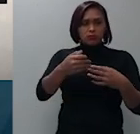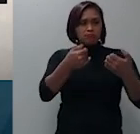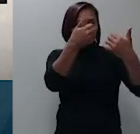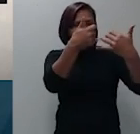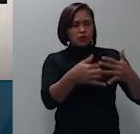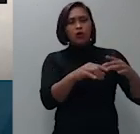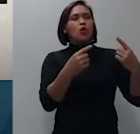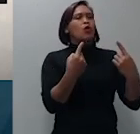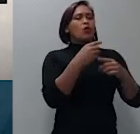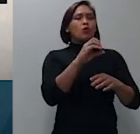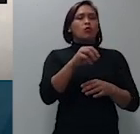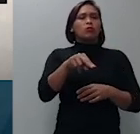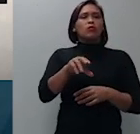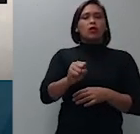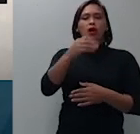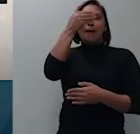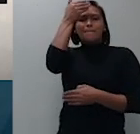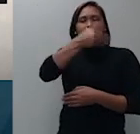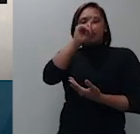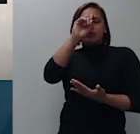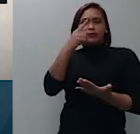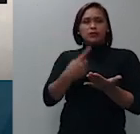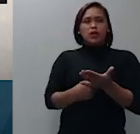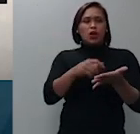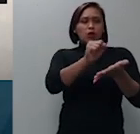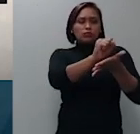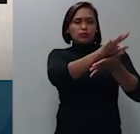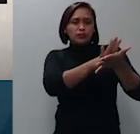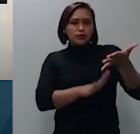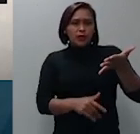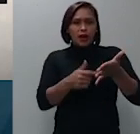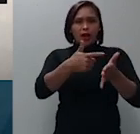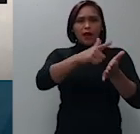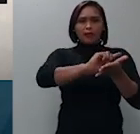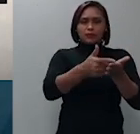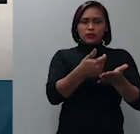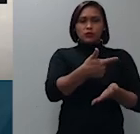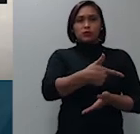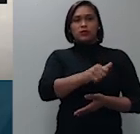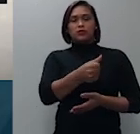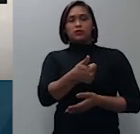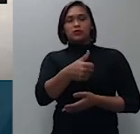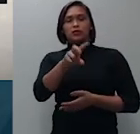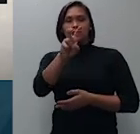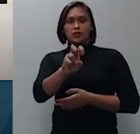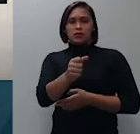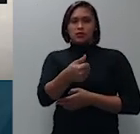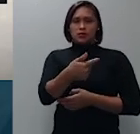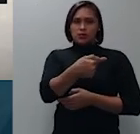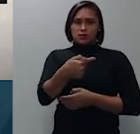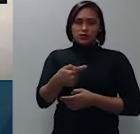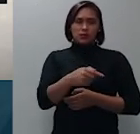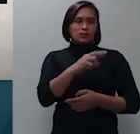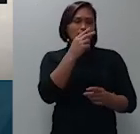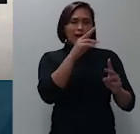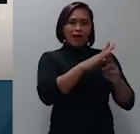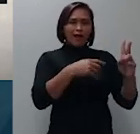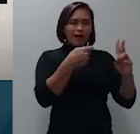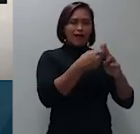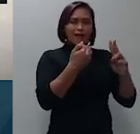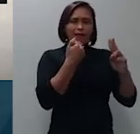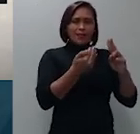deferida pela decisão copiada as folhas 215 e 17 da qual a ré foi intimada em 10 do 6 de 19